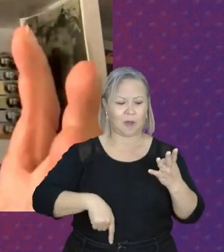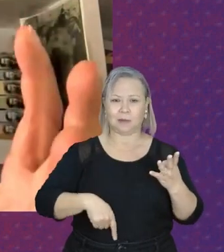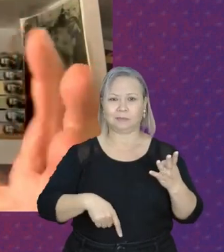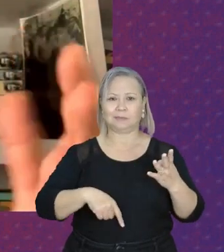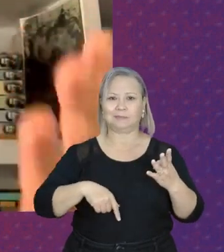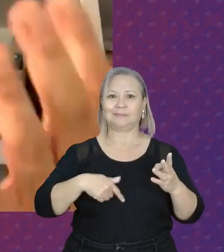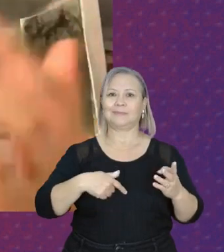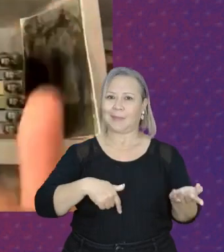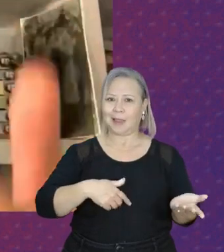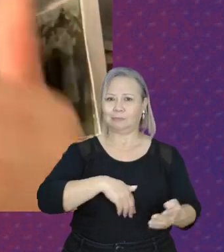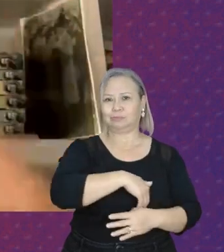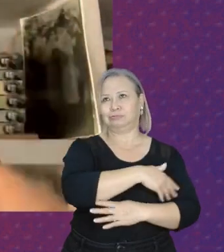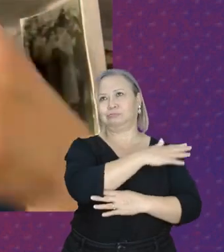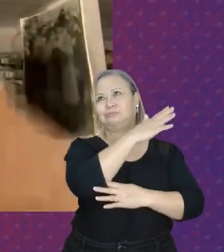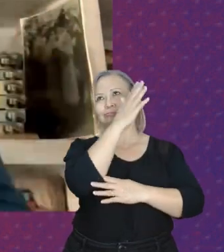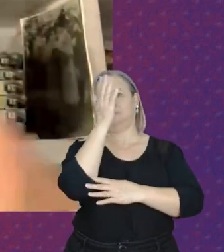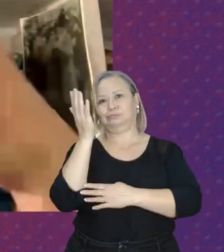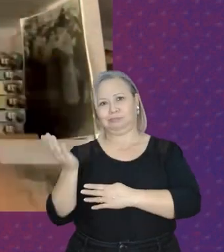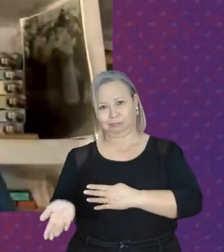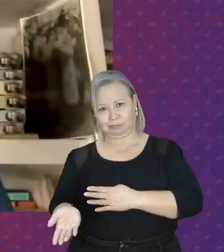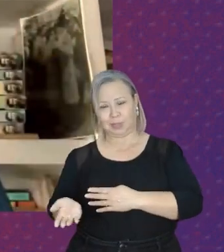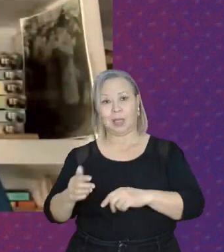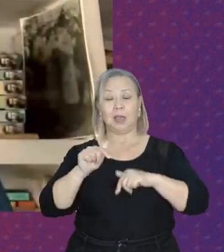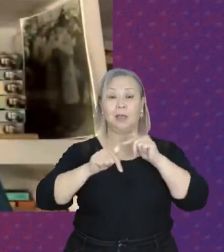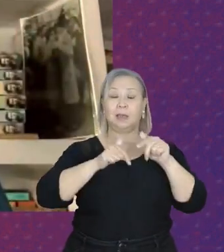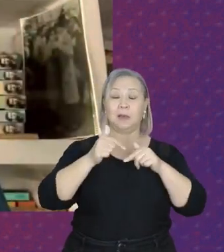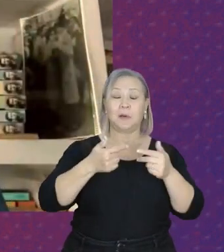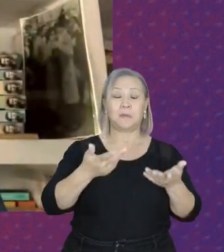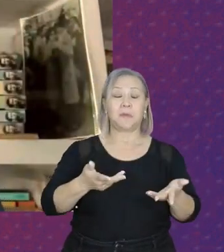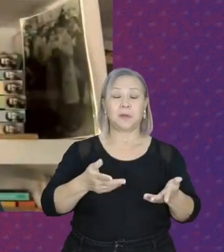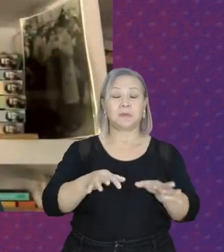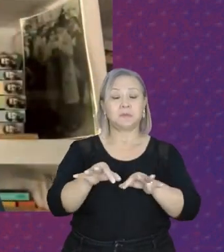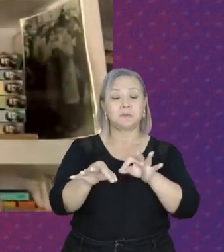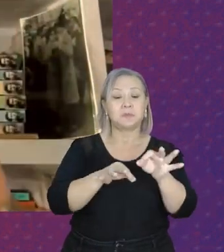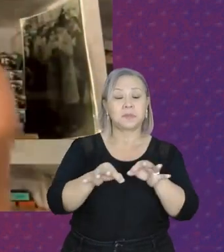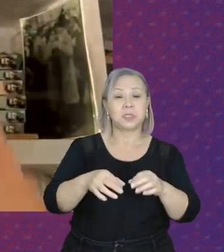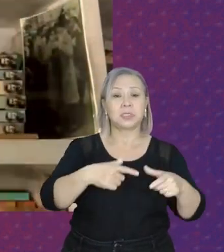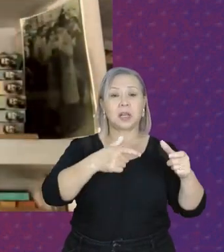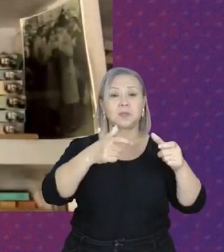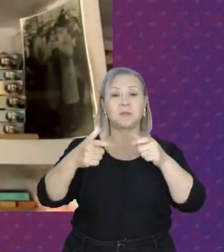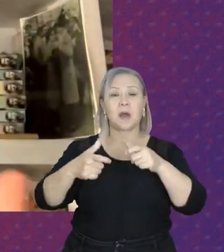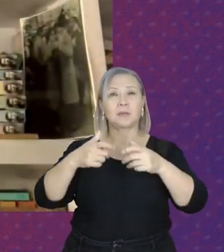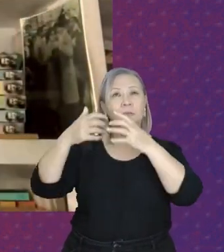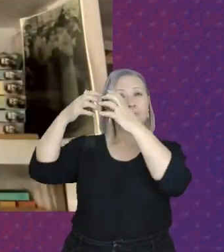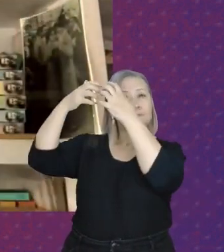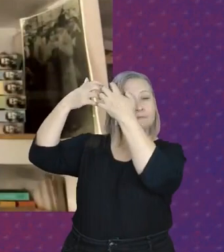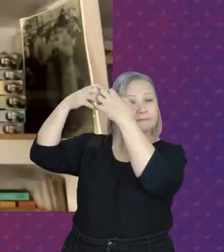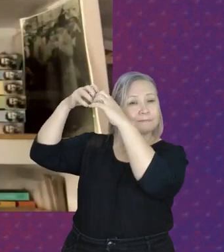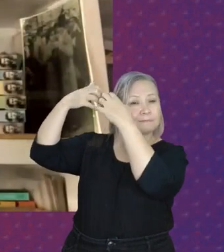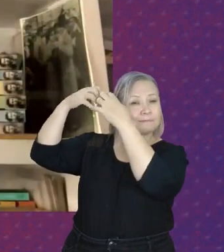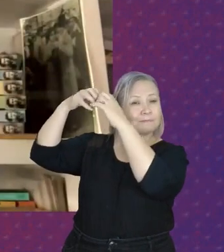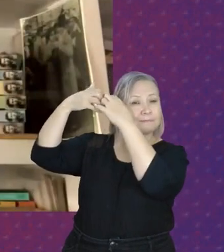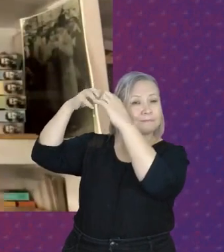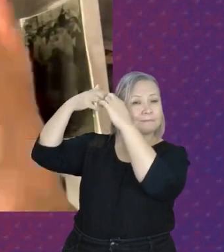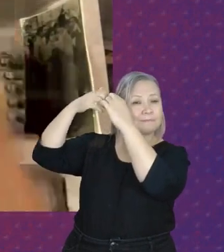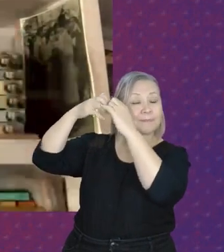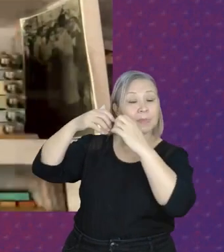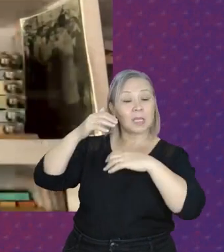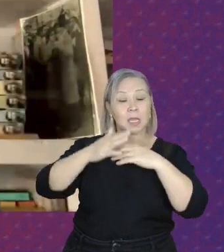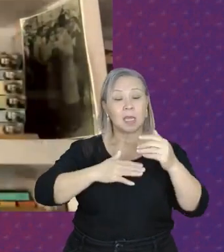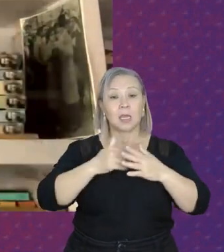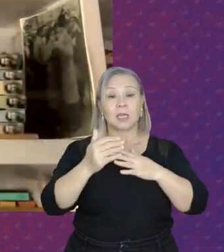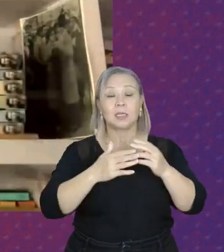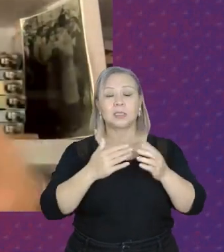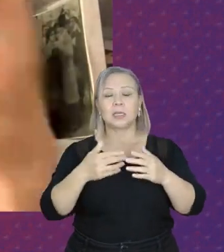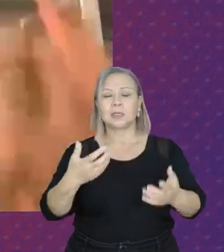trabalho, possamos construir espaço de reflexão e de ação no âmbito da